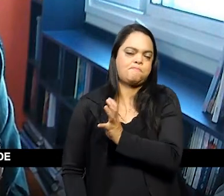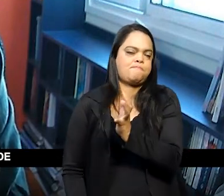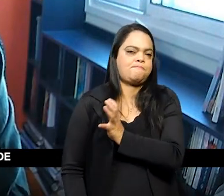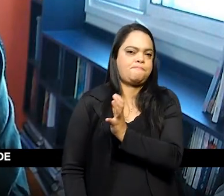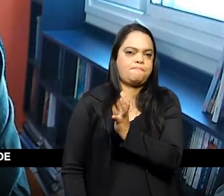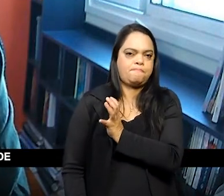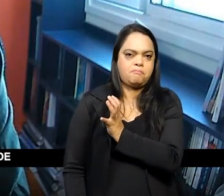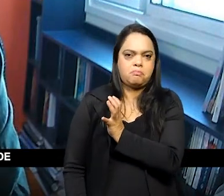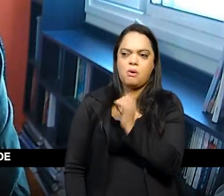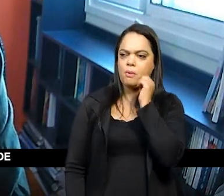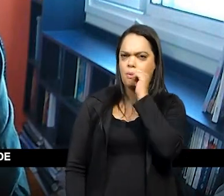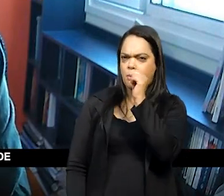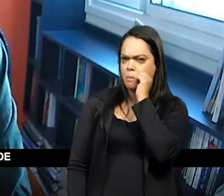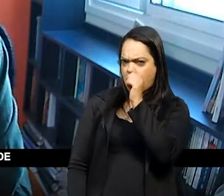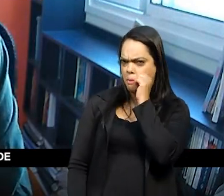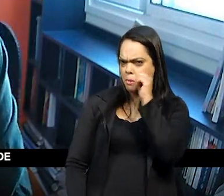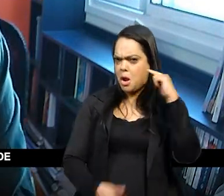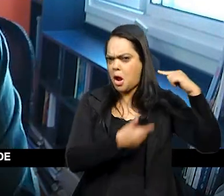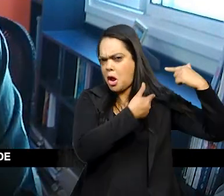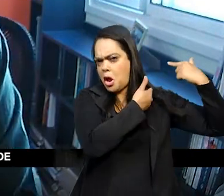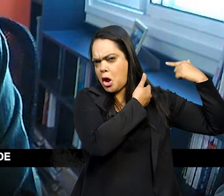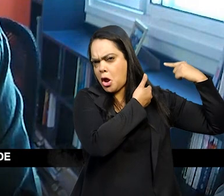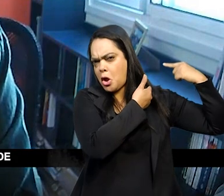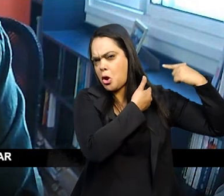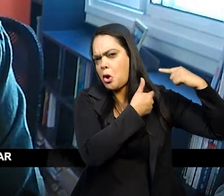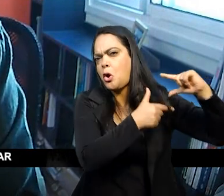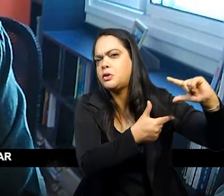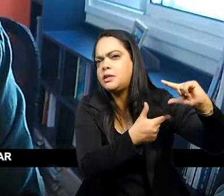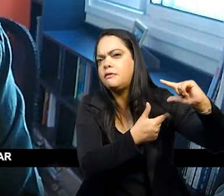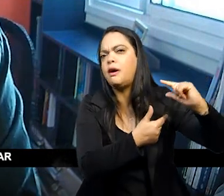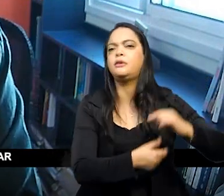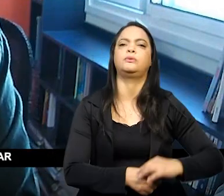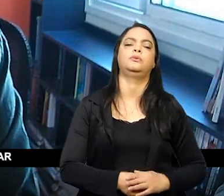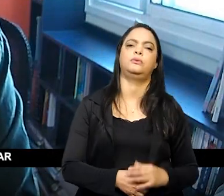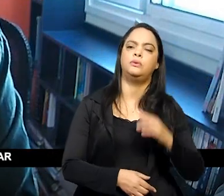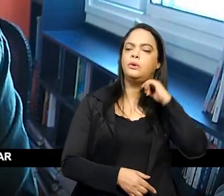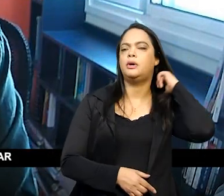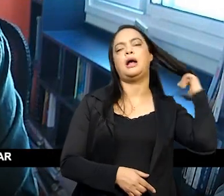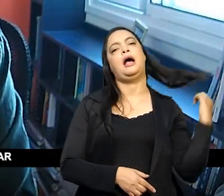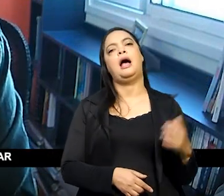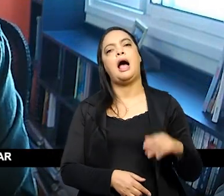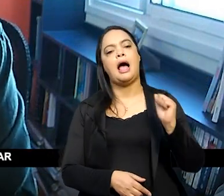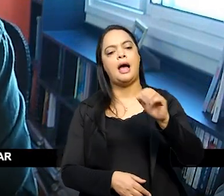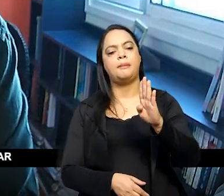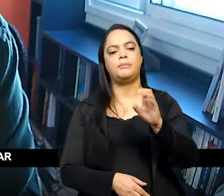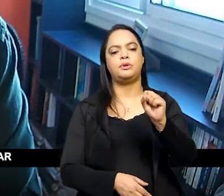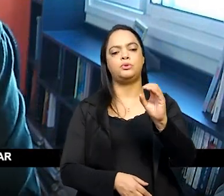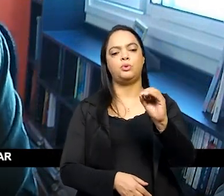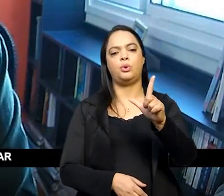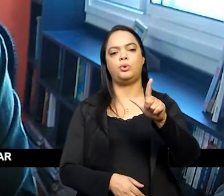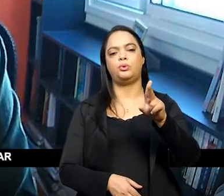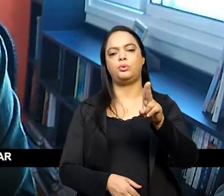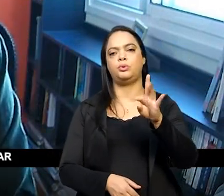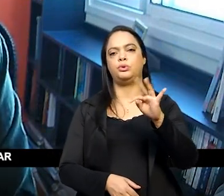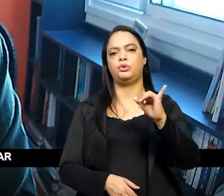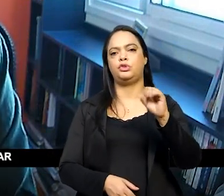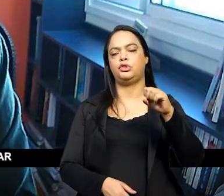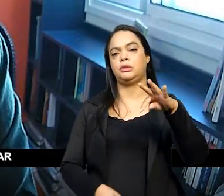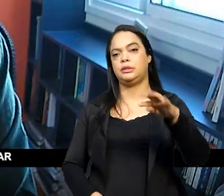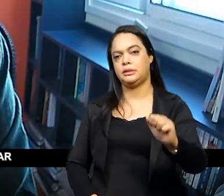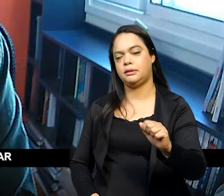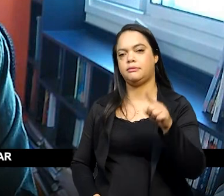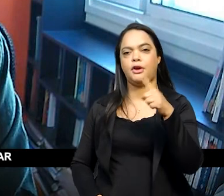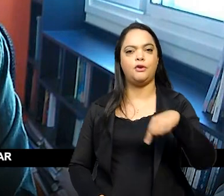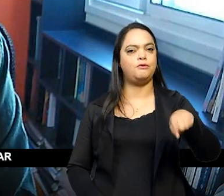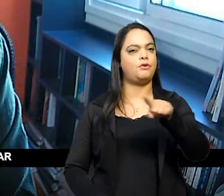uma mulher politicamente conservadora ela é o que nós chamamos de absolutista vocês odiariam